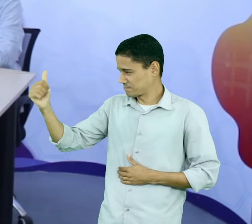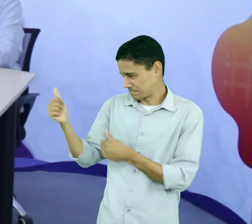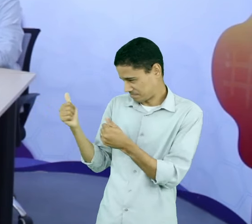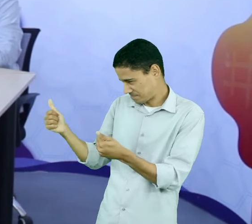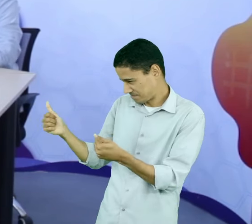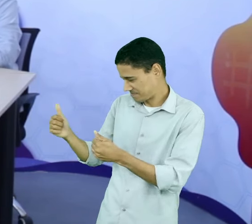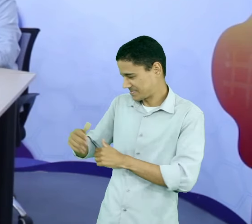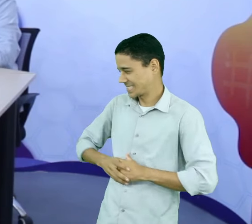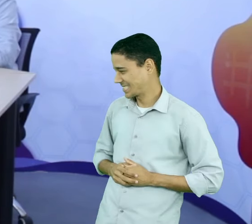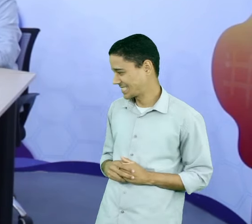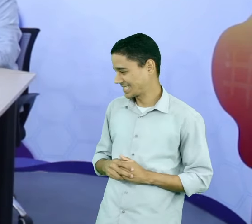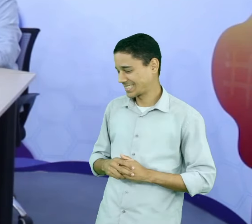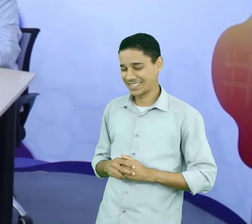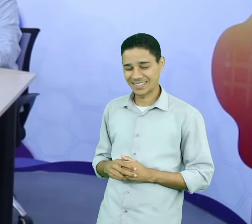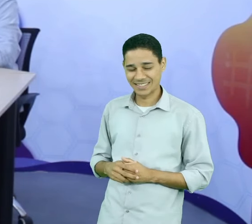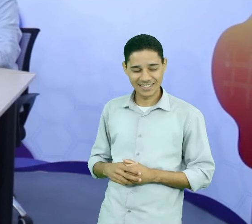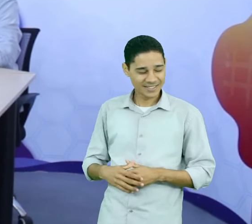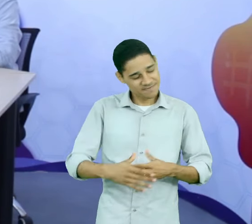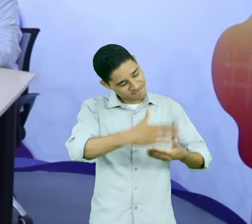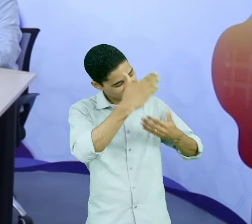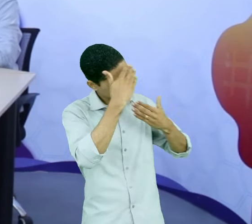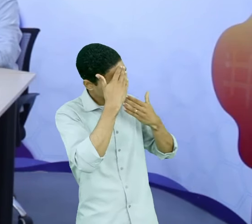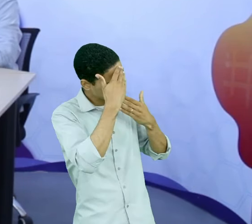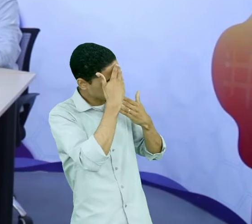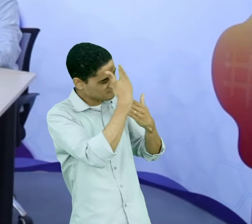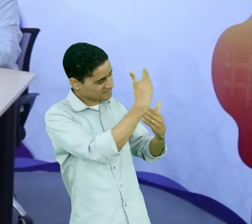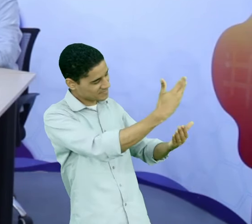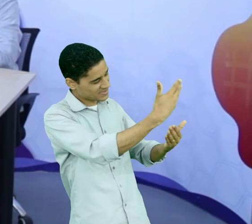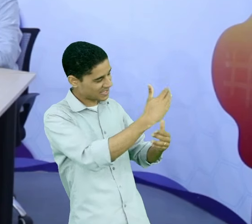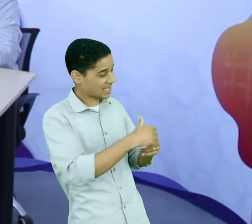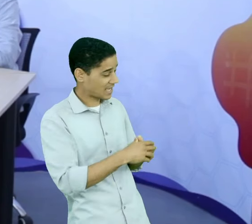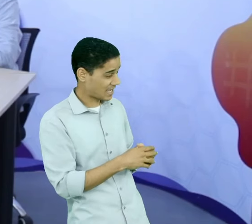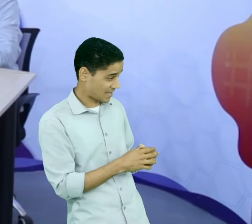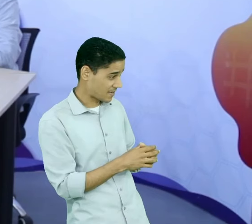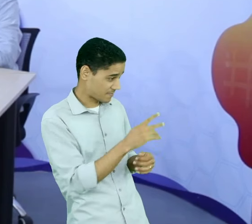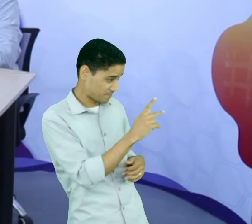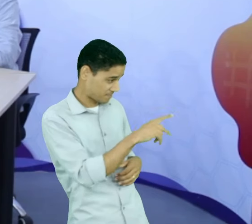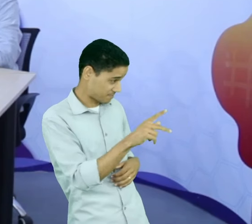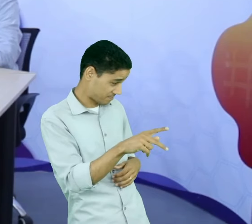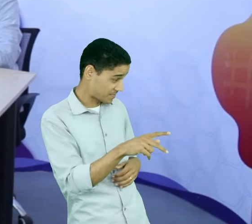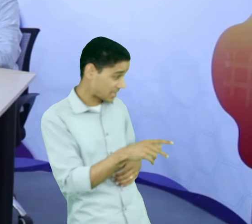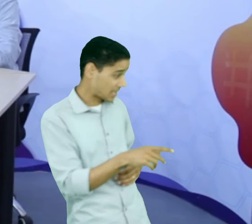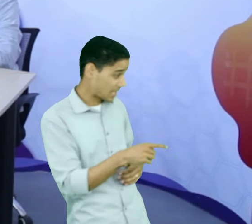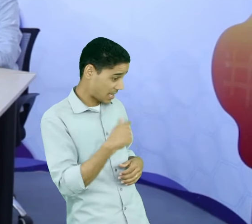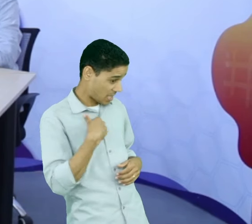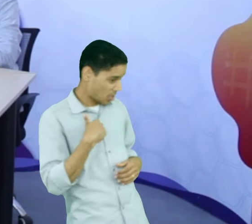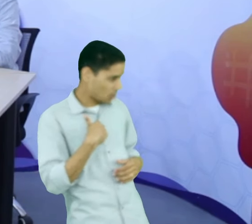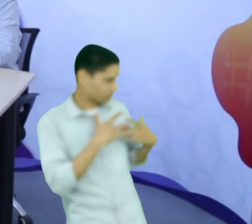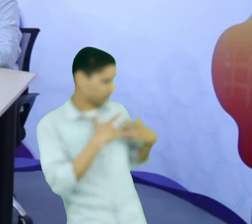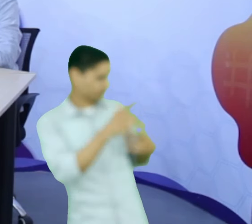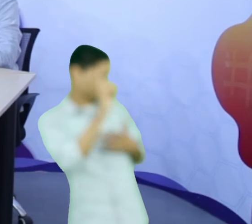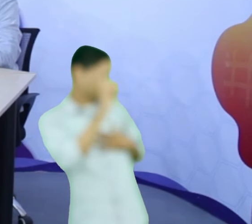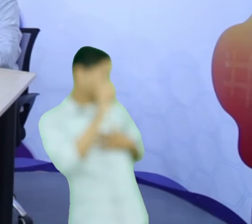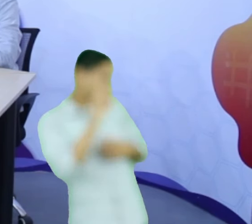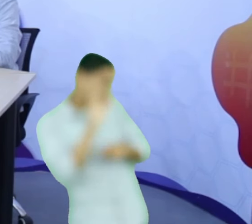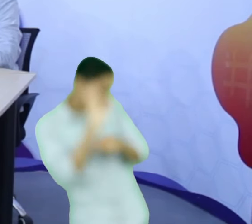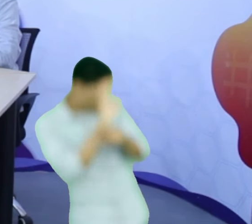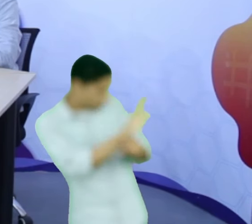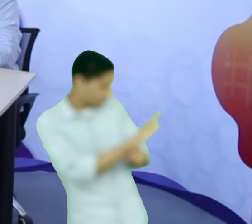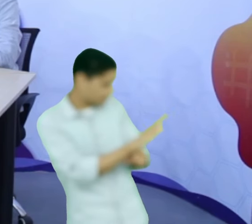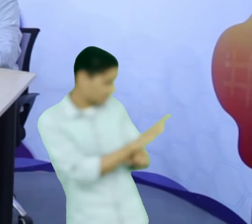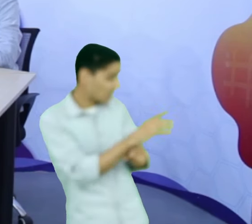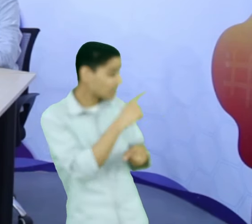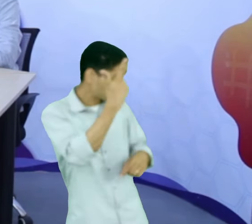Muito obrigado, professora Rose. E estarei à disposição para a gente conversar novamente em